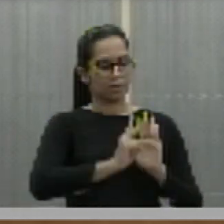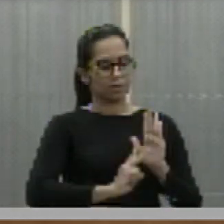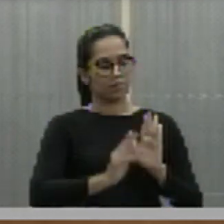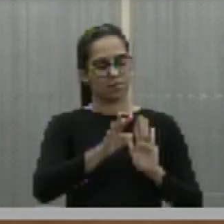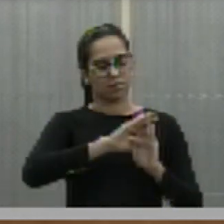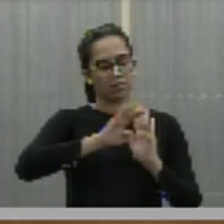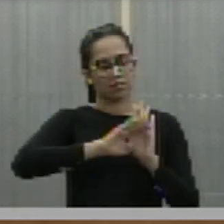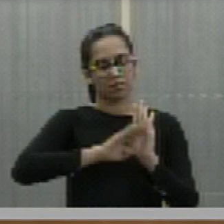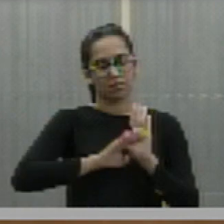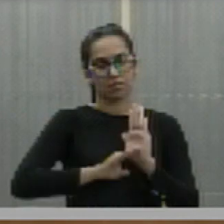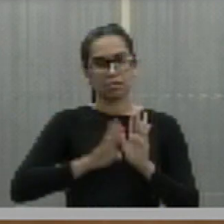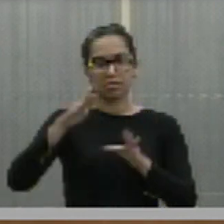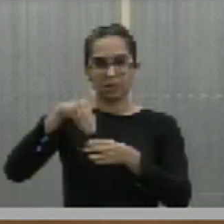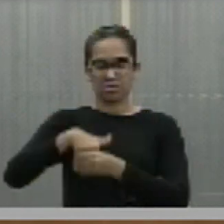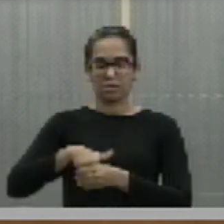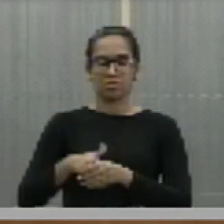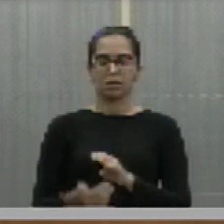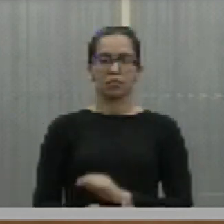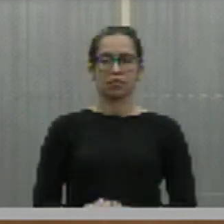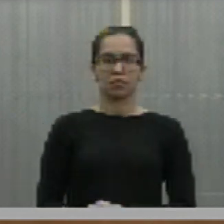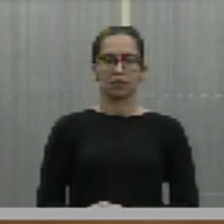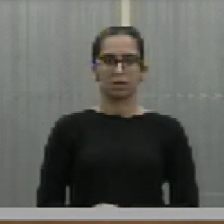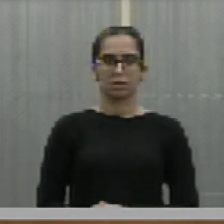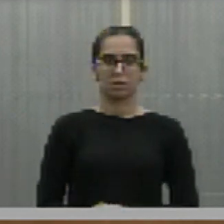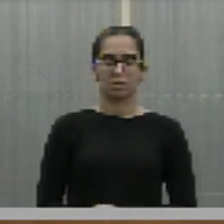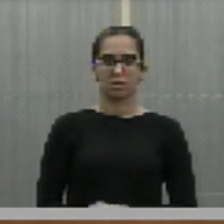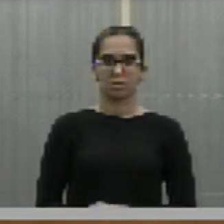votação dos senhores e senhoras deputados.